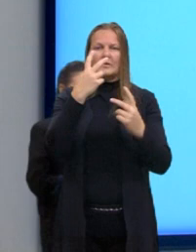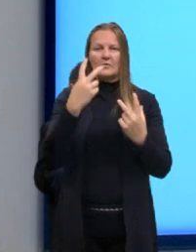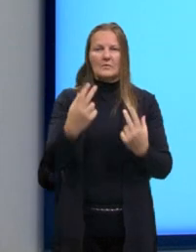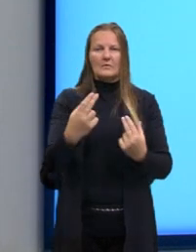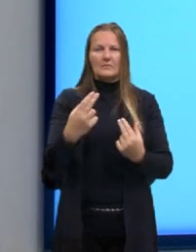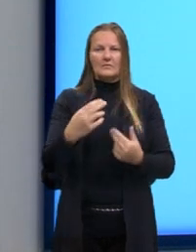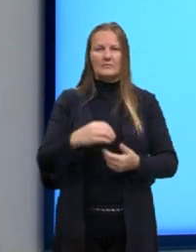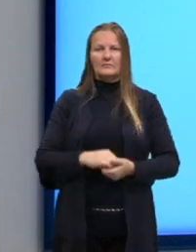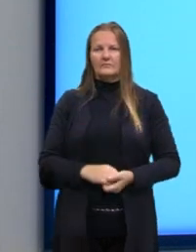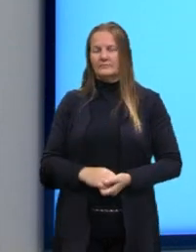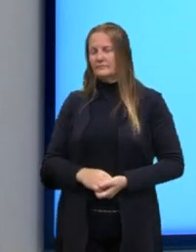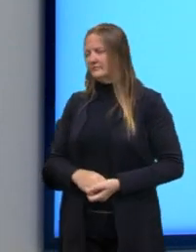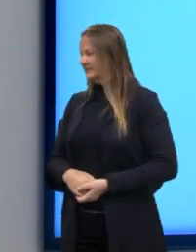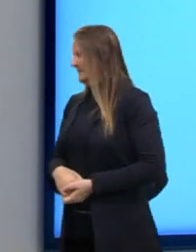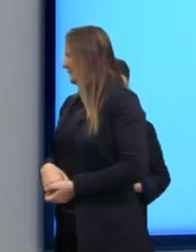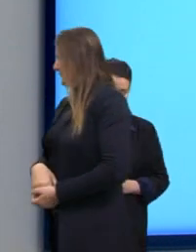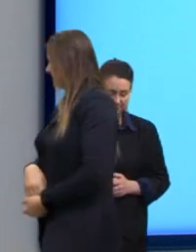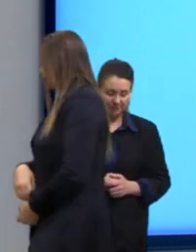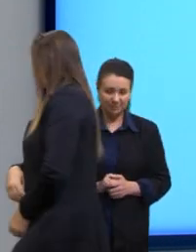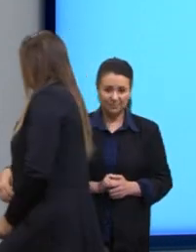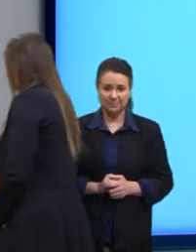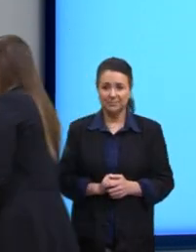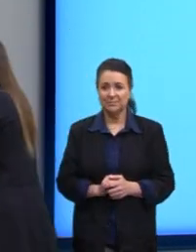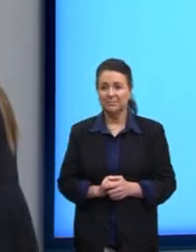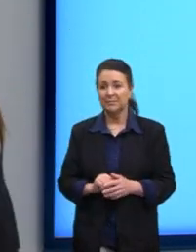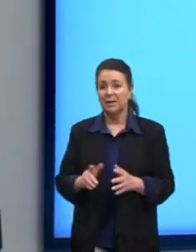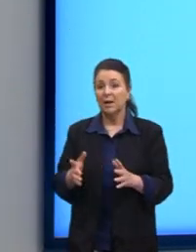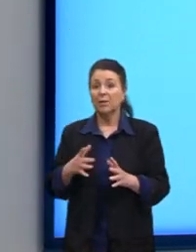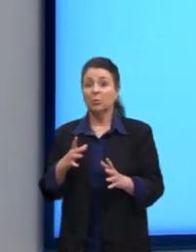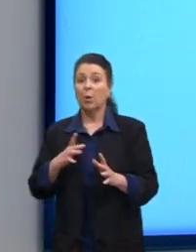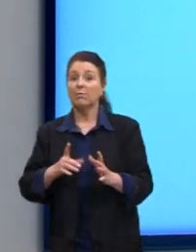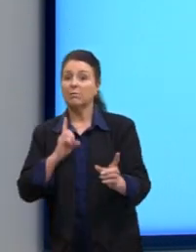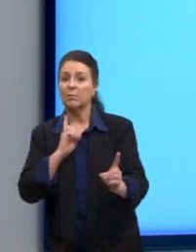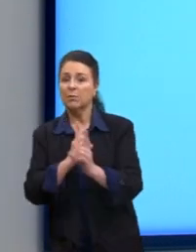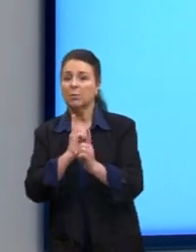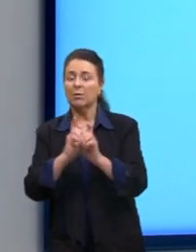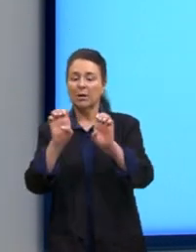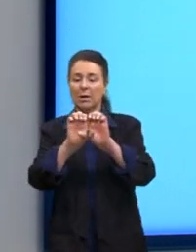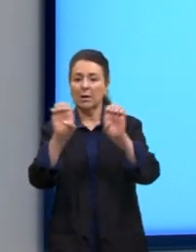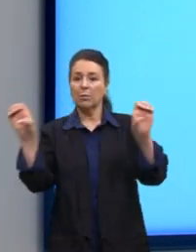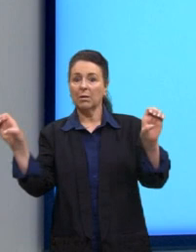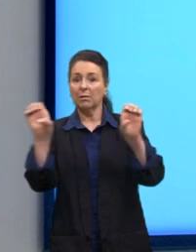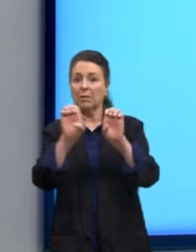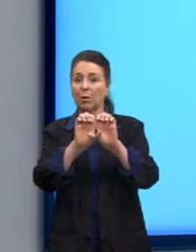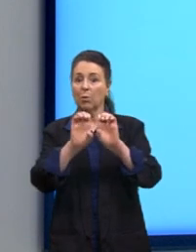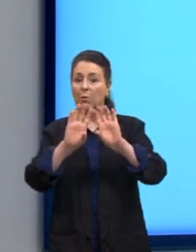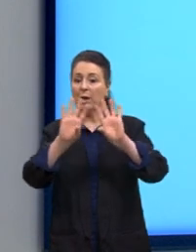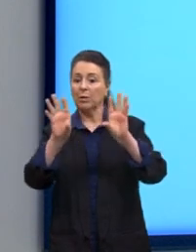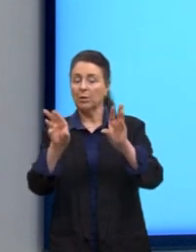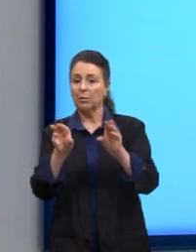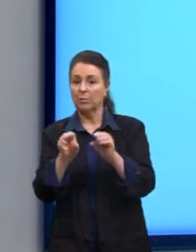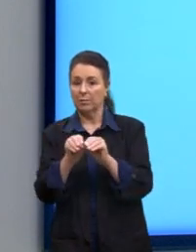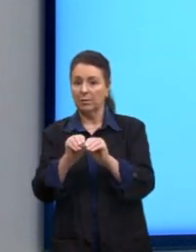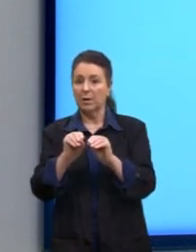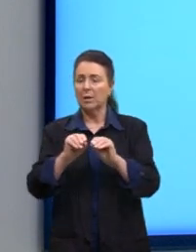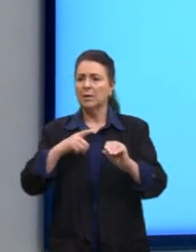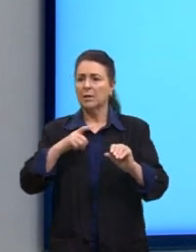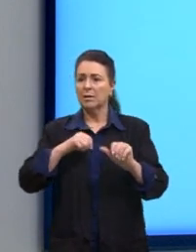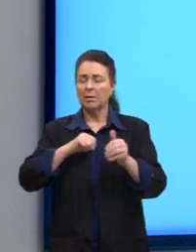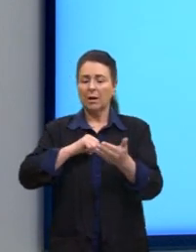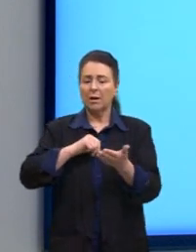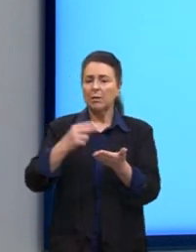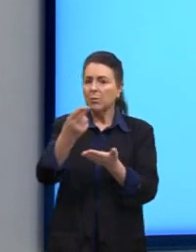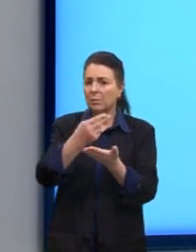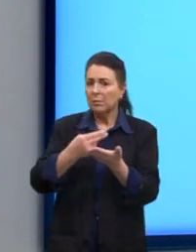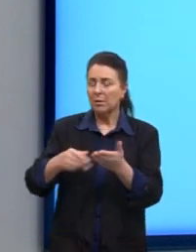assim que nós chegamos naquela equação reduzida. Basicamente, né? Se nós temos a figura, nós podemos